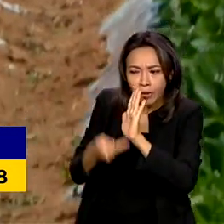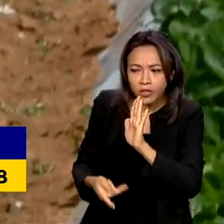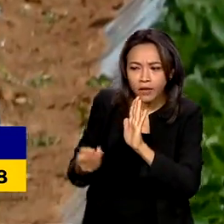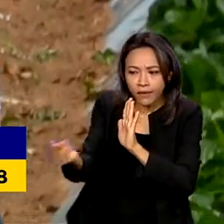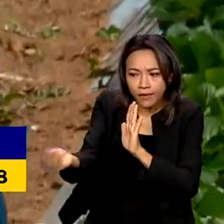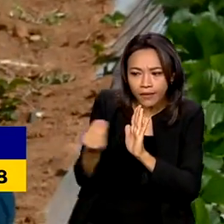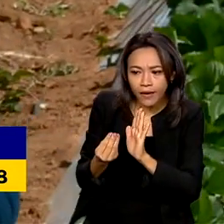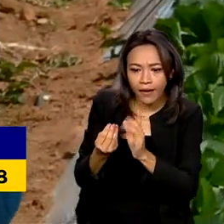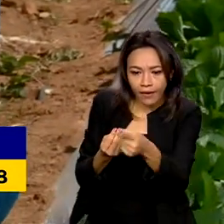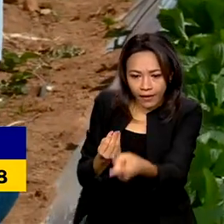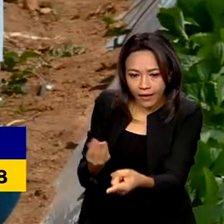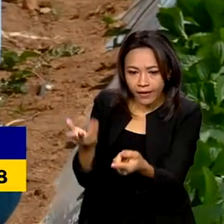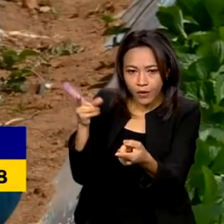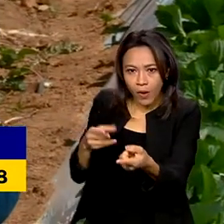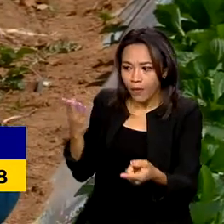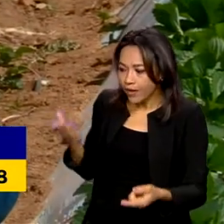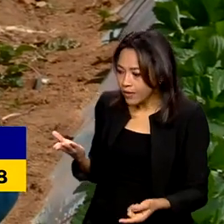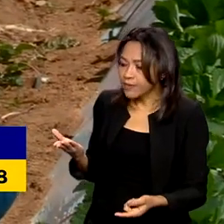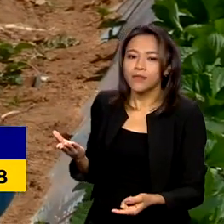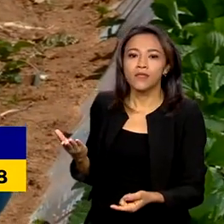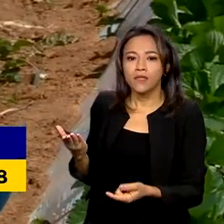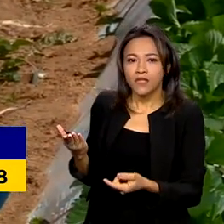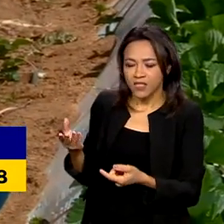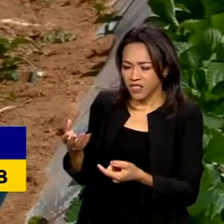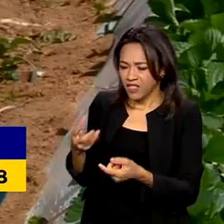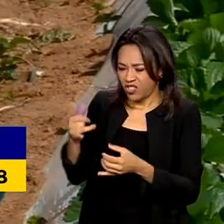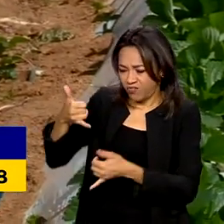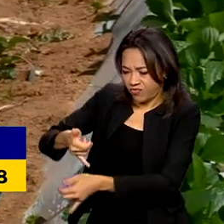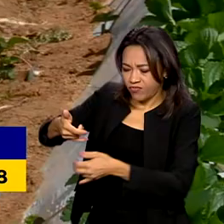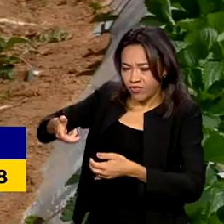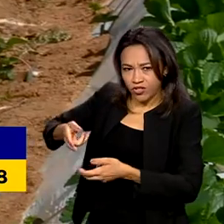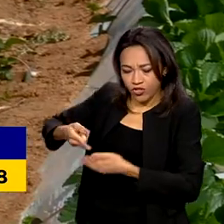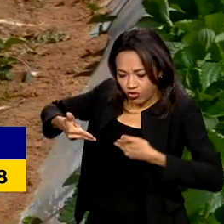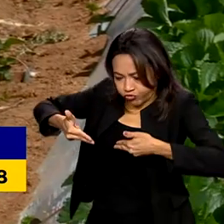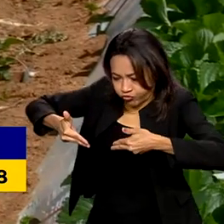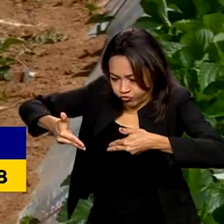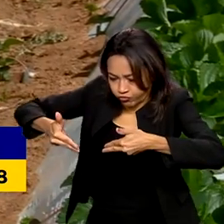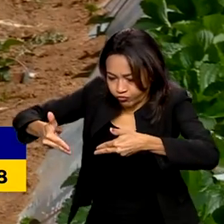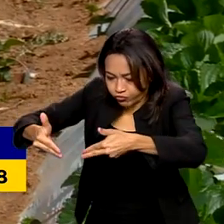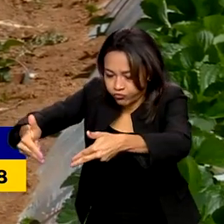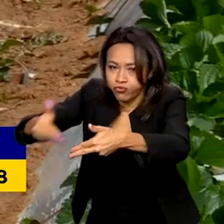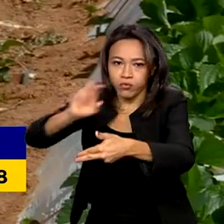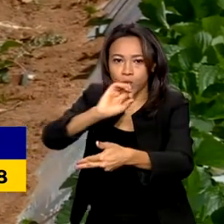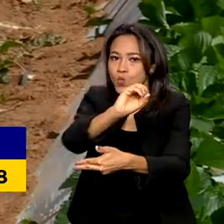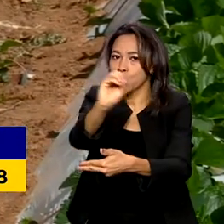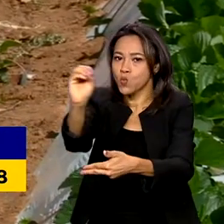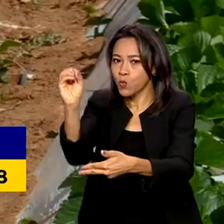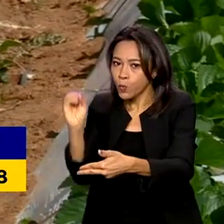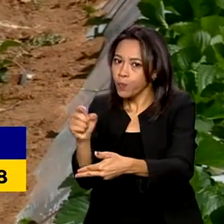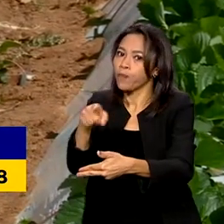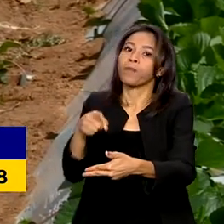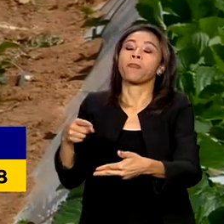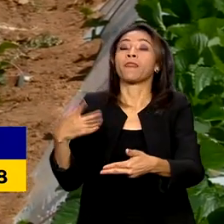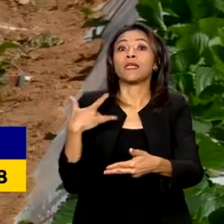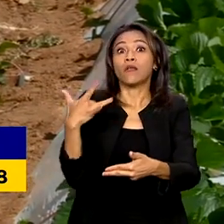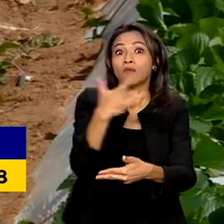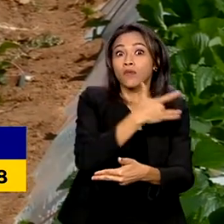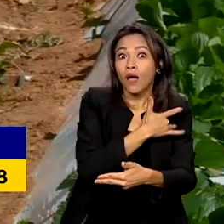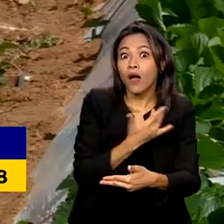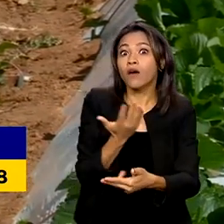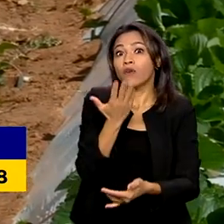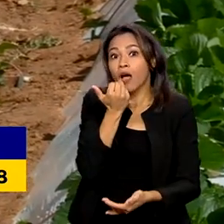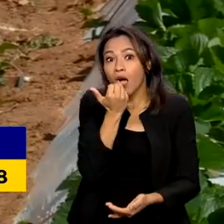como este aqui, orgânicos, sem nenhum tipo de agrotóxico, para promover uma alimentação mais saudável, equilibrada e